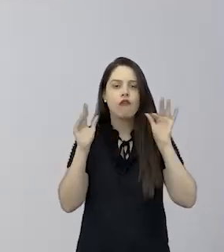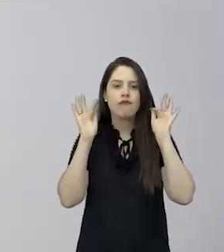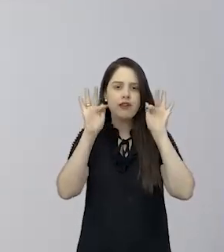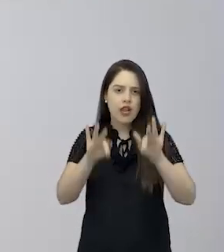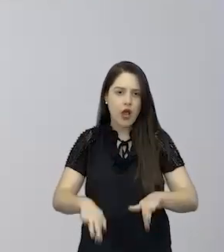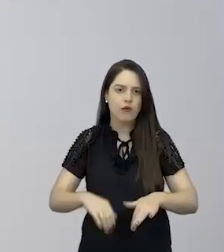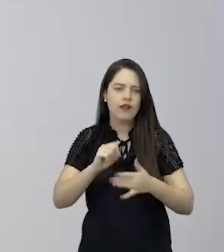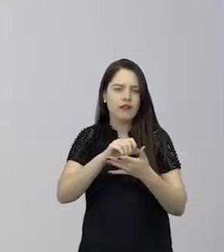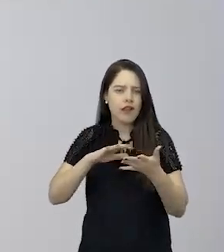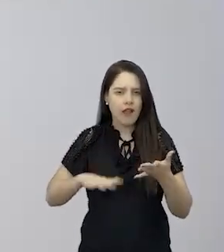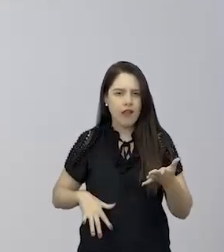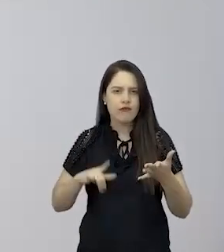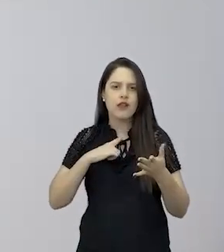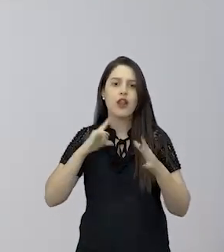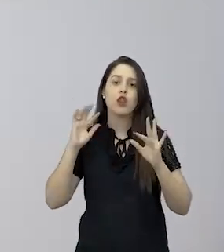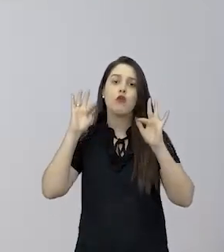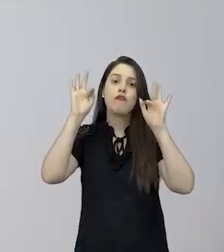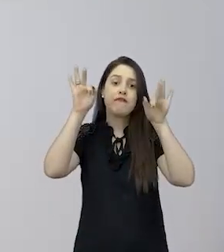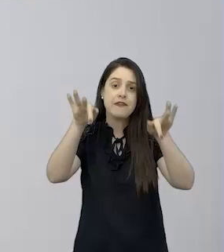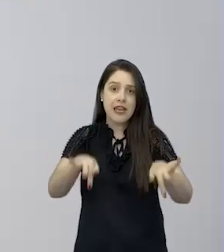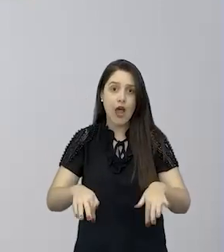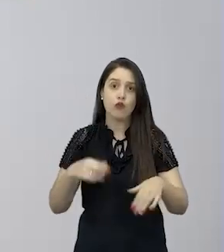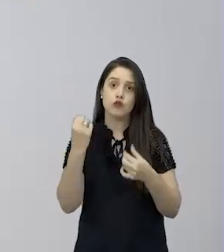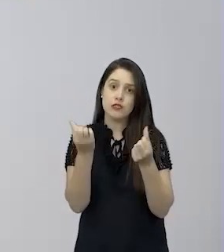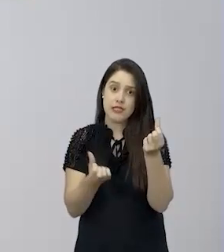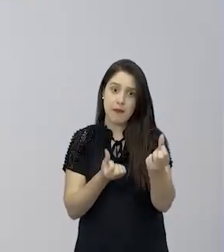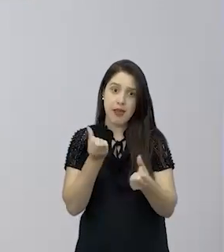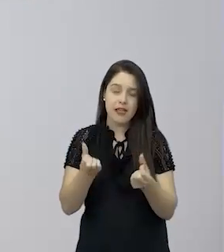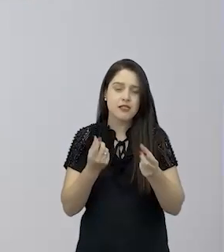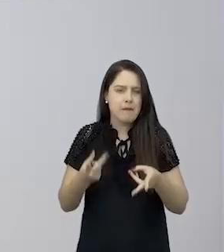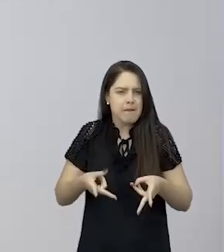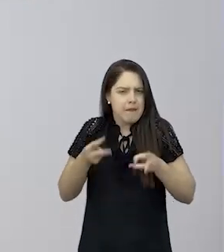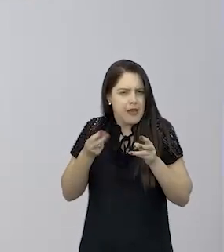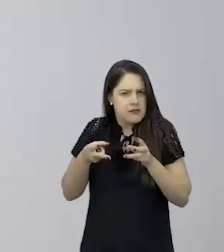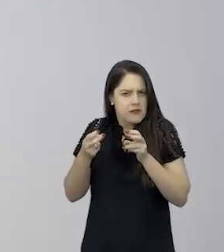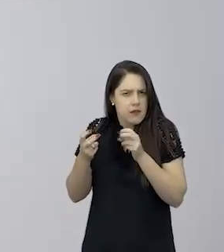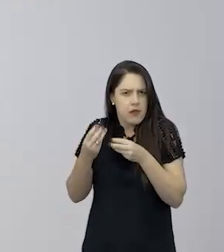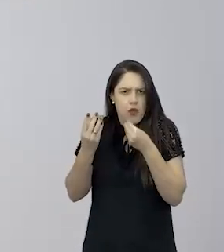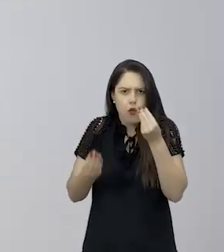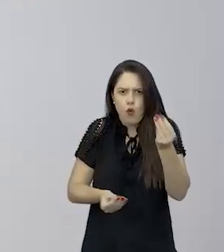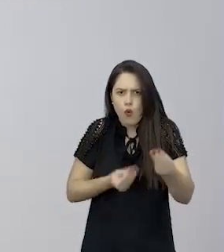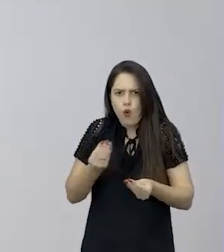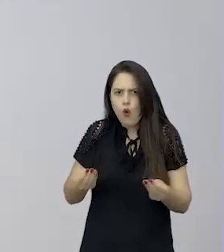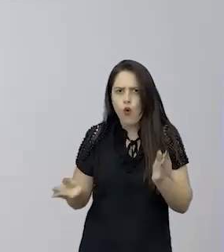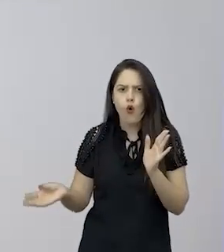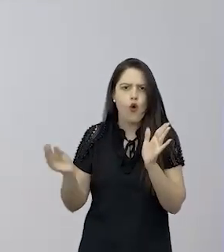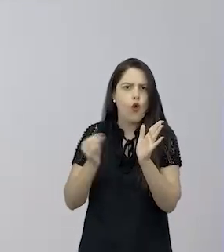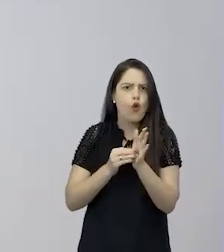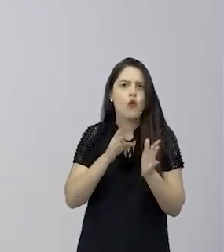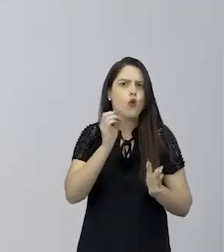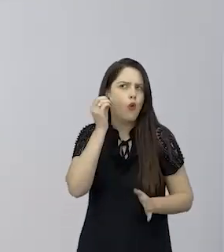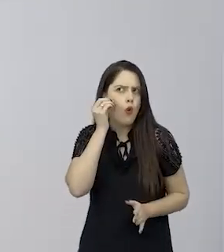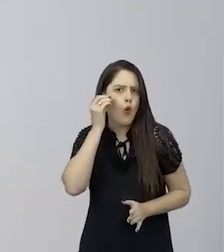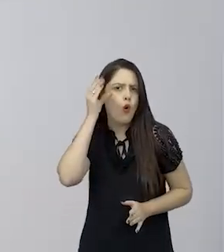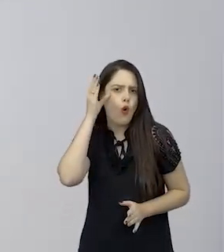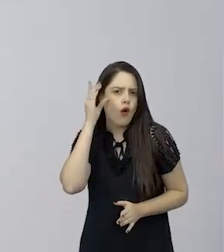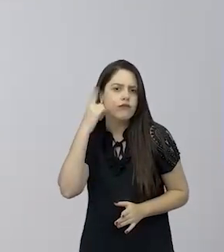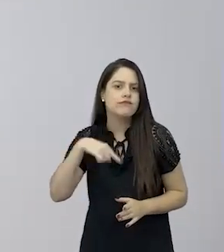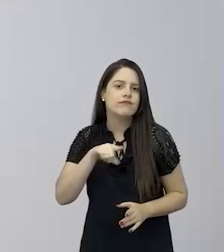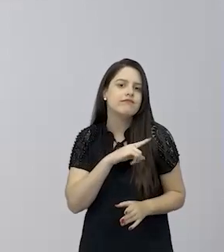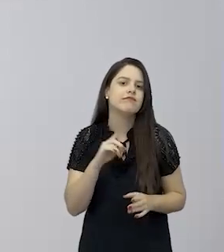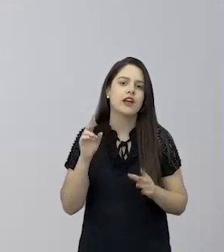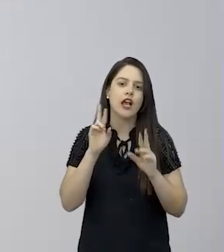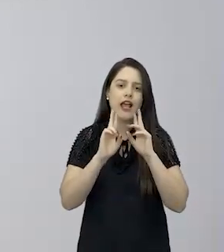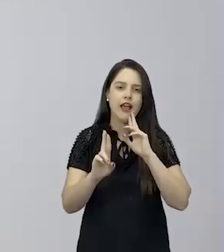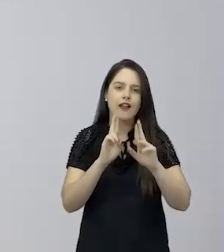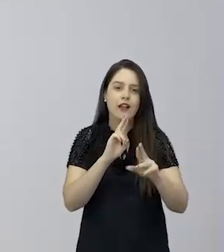tarefa e até mesmo ao final do semestre e perceber como caminhou os nossos conhecimentos e relacionar